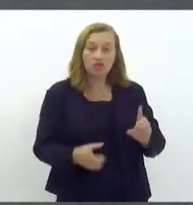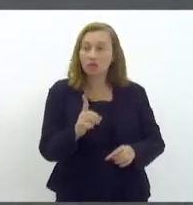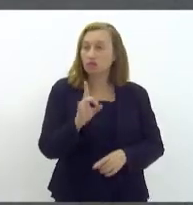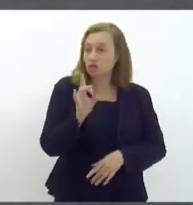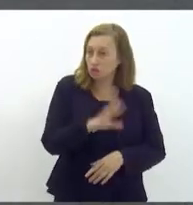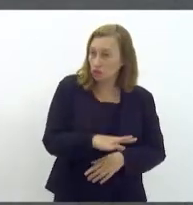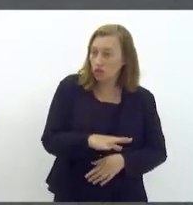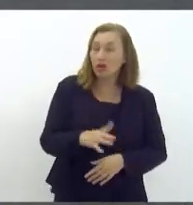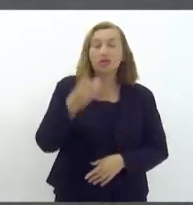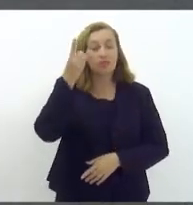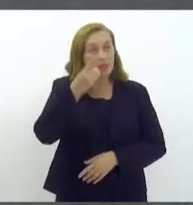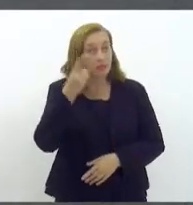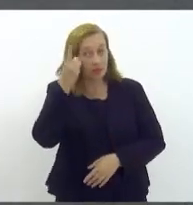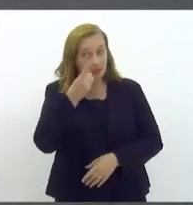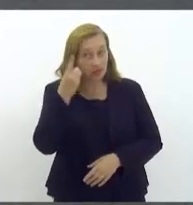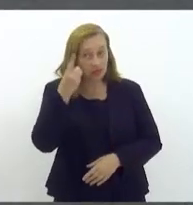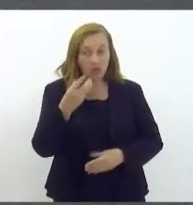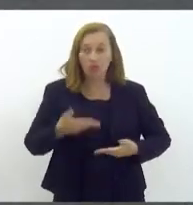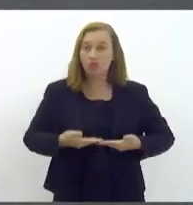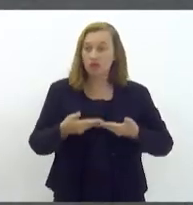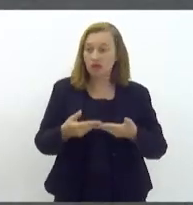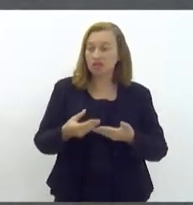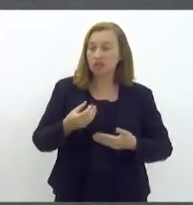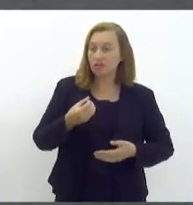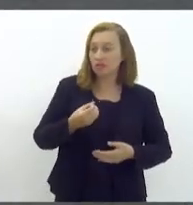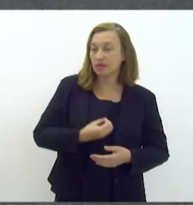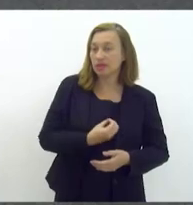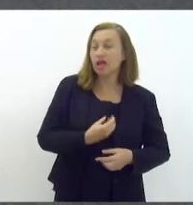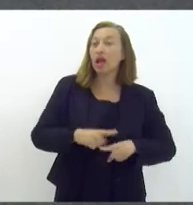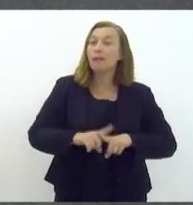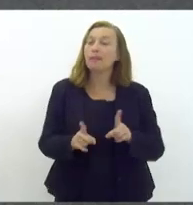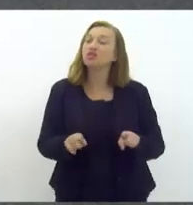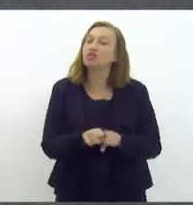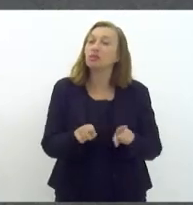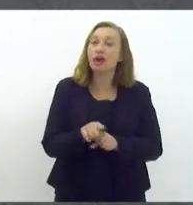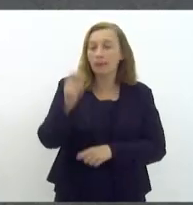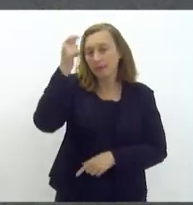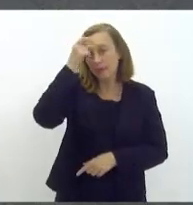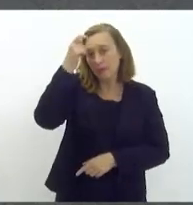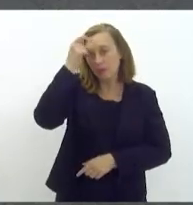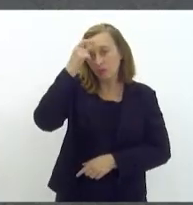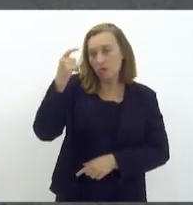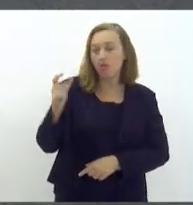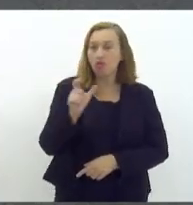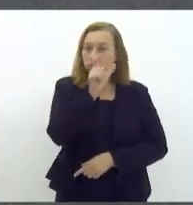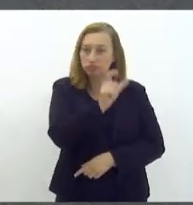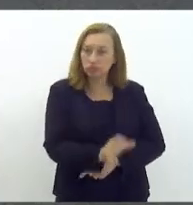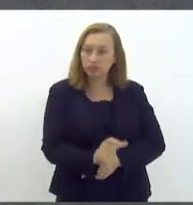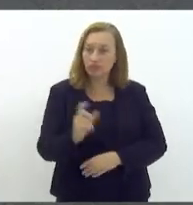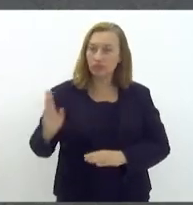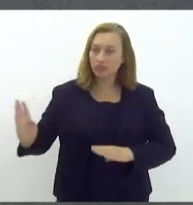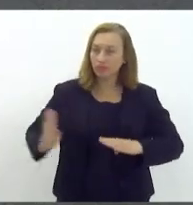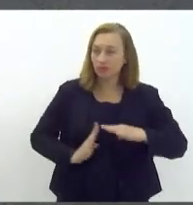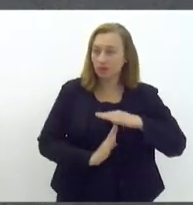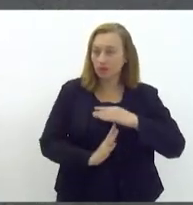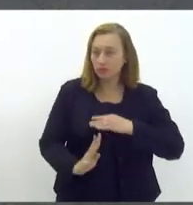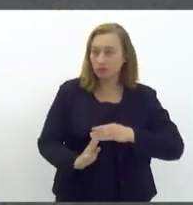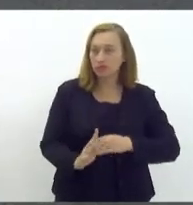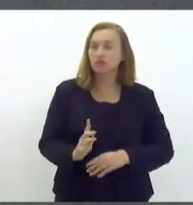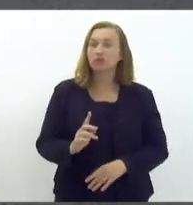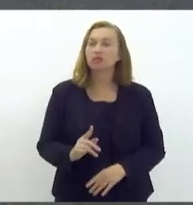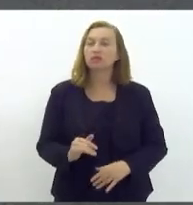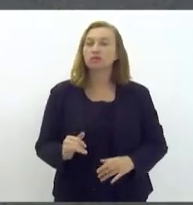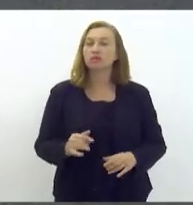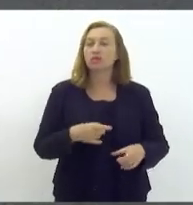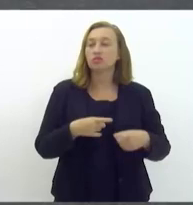só a deputada que oferece a medalha mas também a memória deste refugiado vítima de